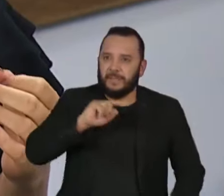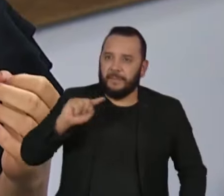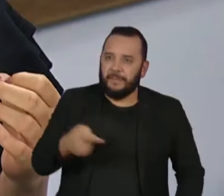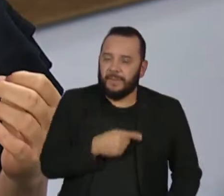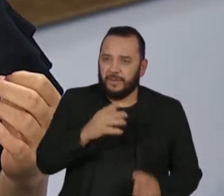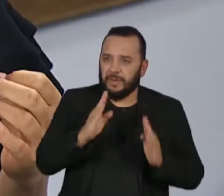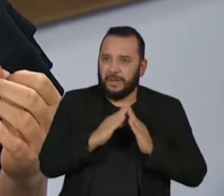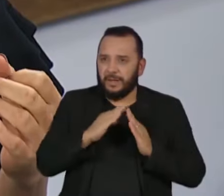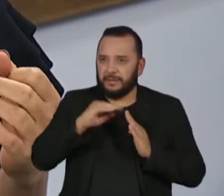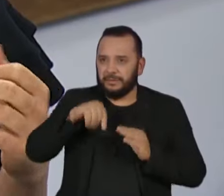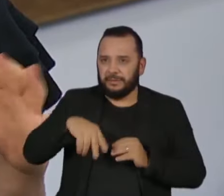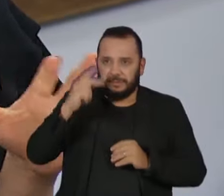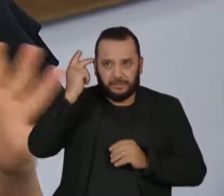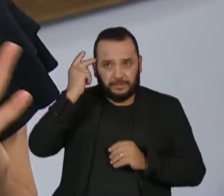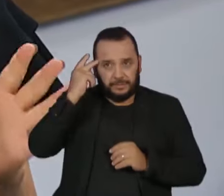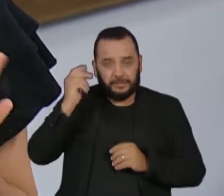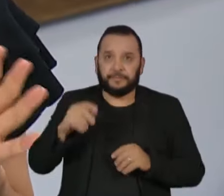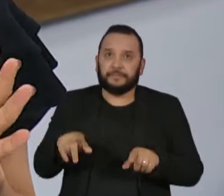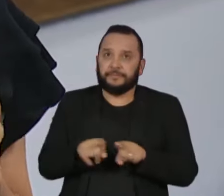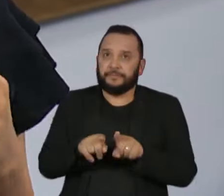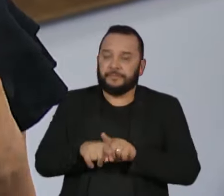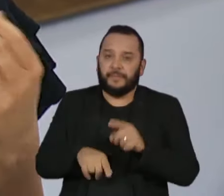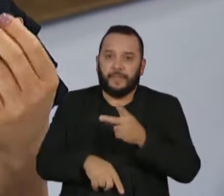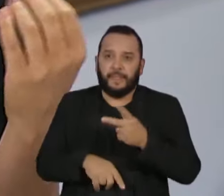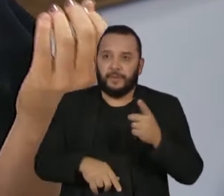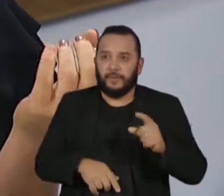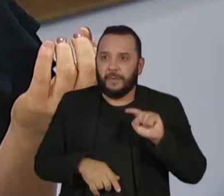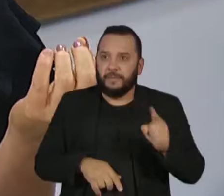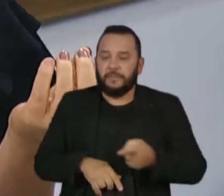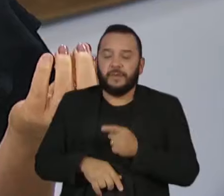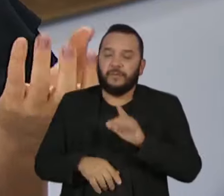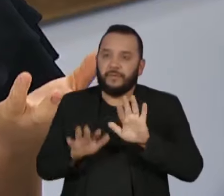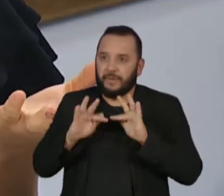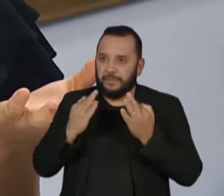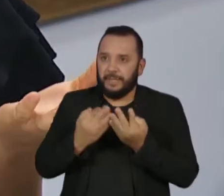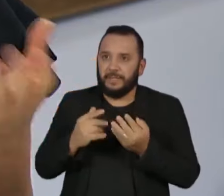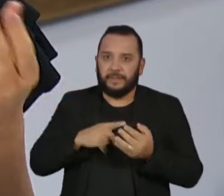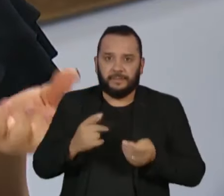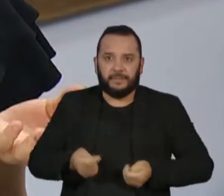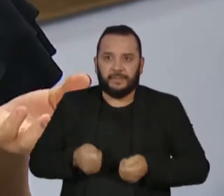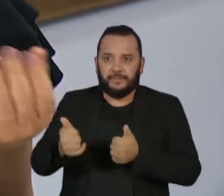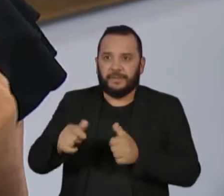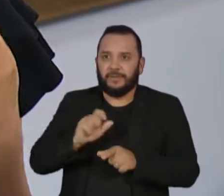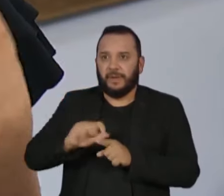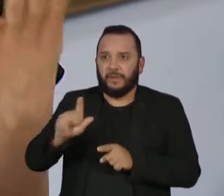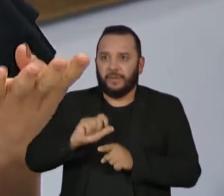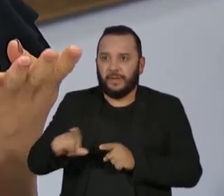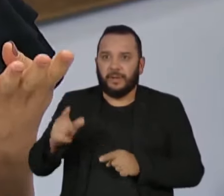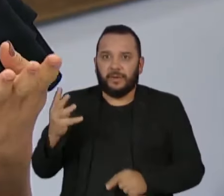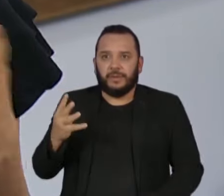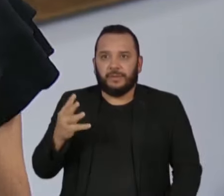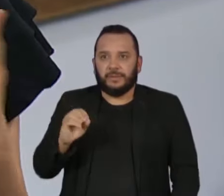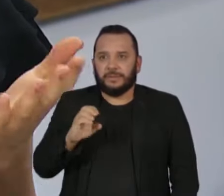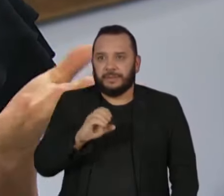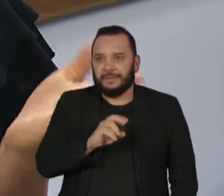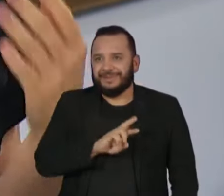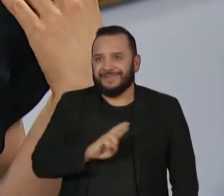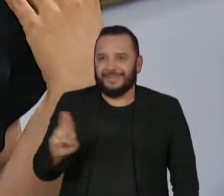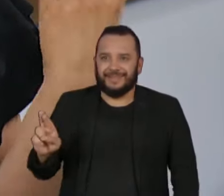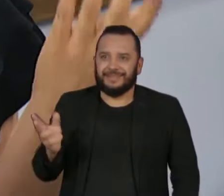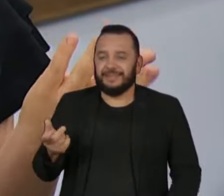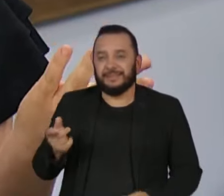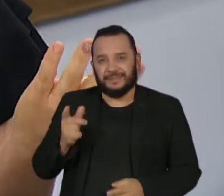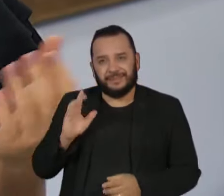Paulo, a gente tem cerca de 21 mil famílias recebendo aluguel, auxílio aluguel, que é de 400 reais, um valor que está